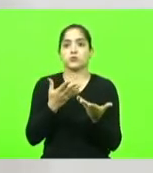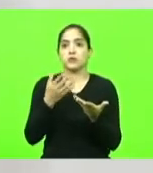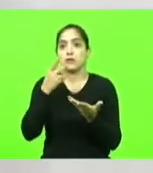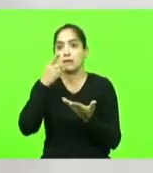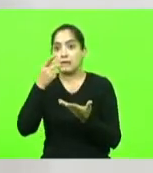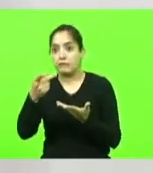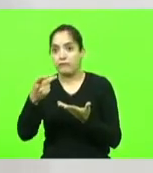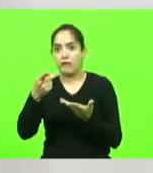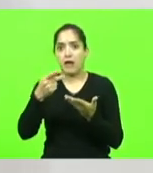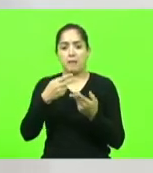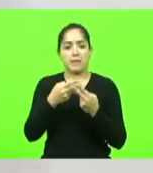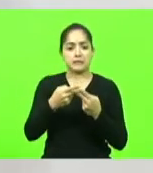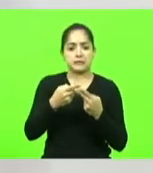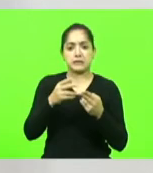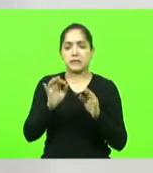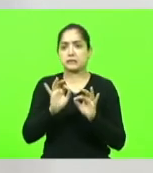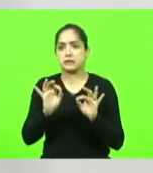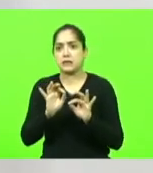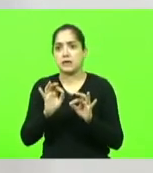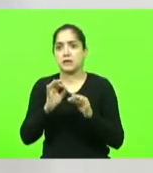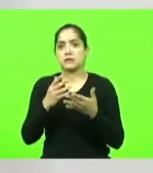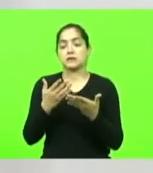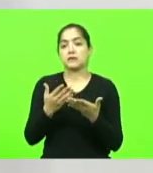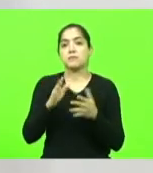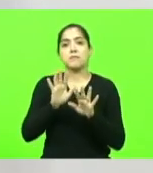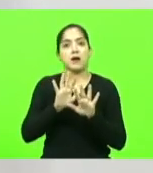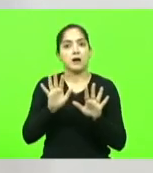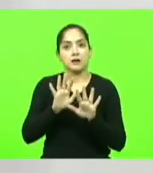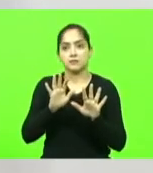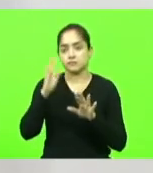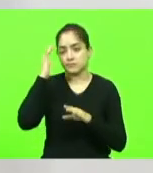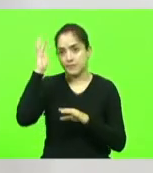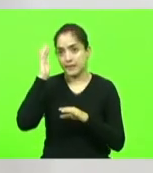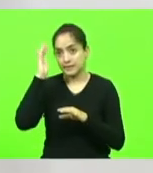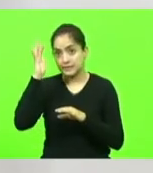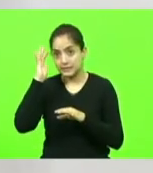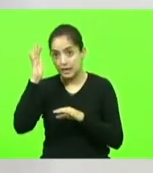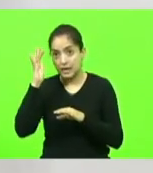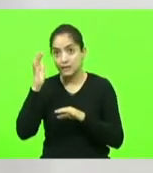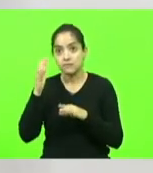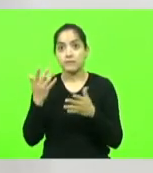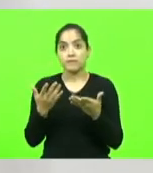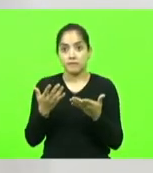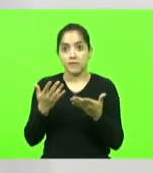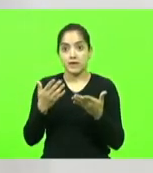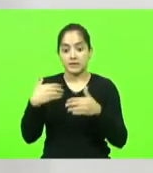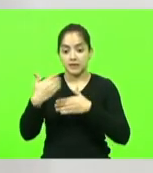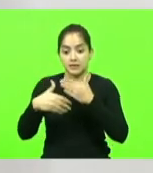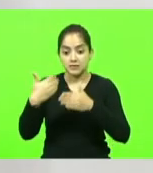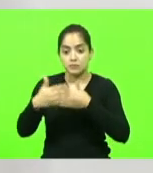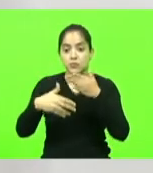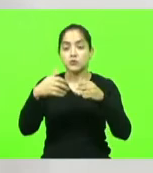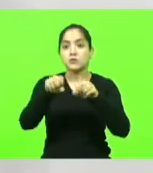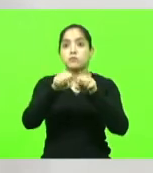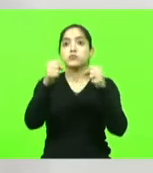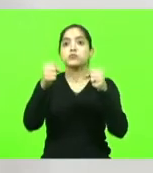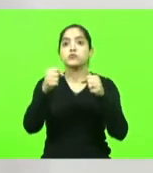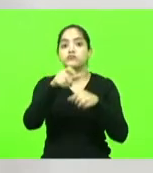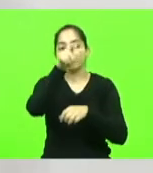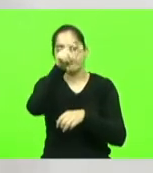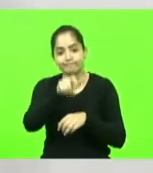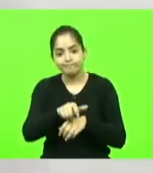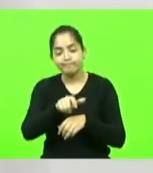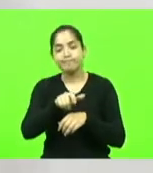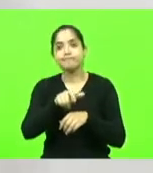intolerante mas não ninguém imaginava que a ruptura desse processo viria de quem deveria